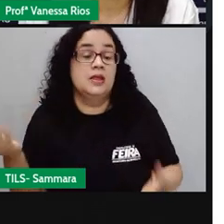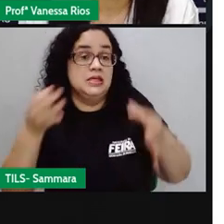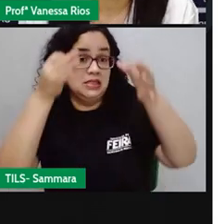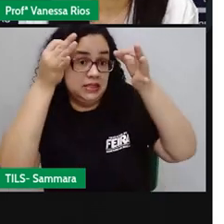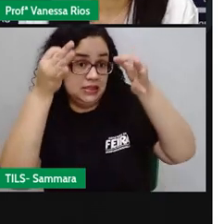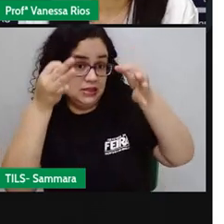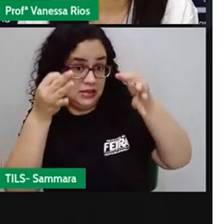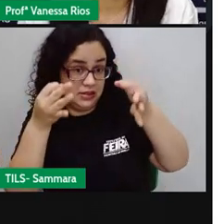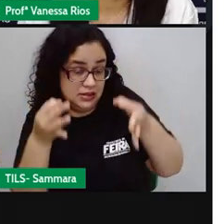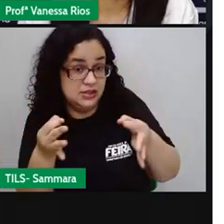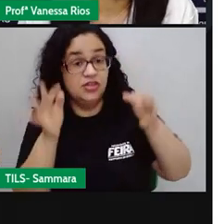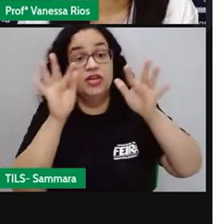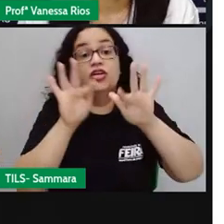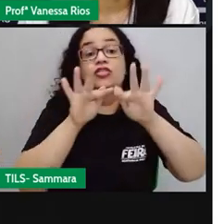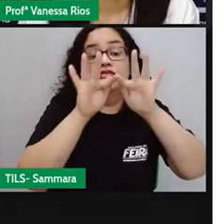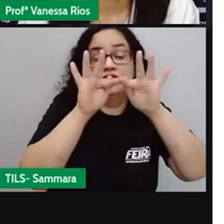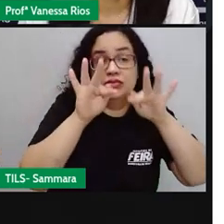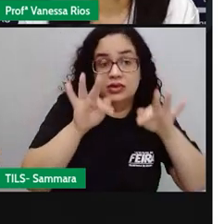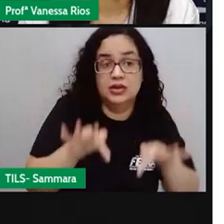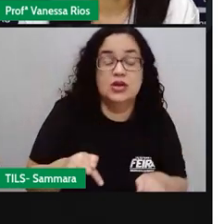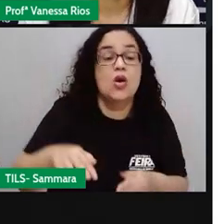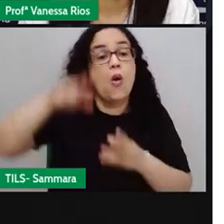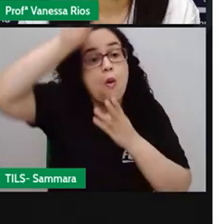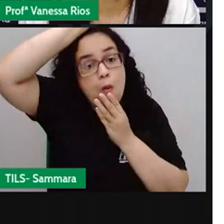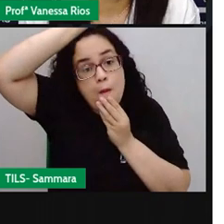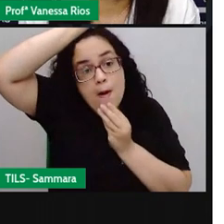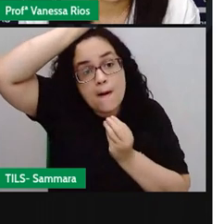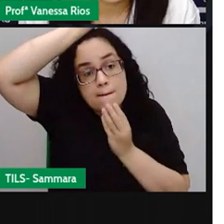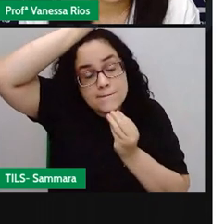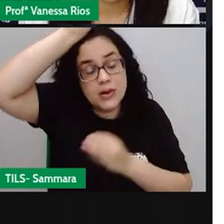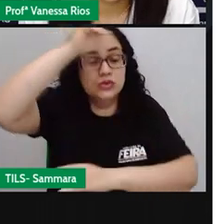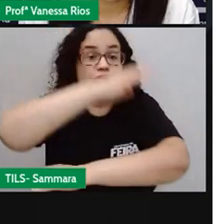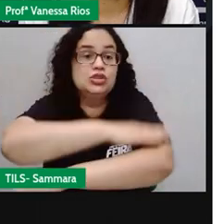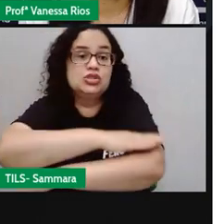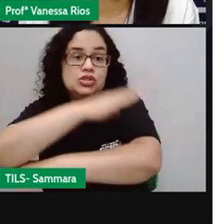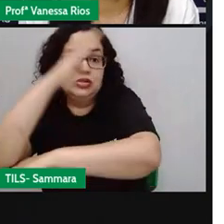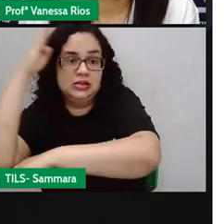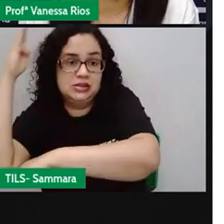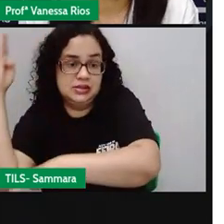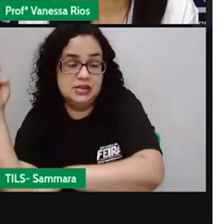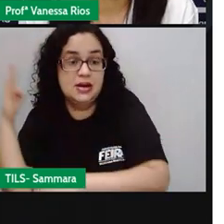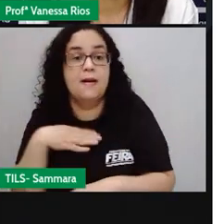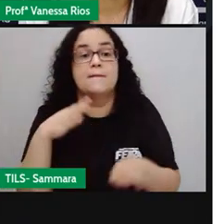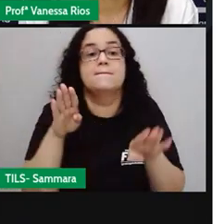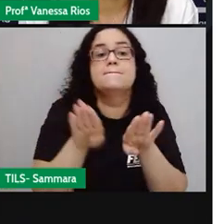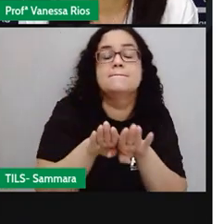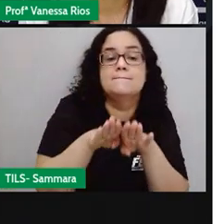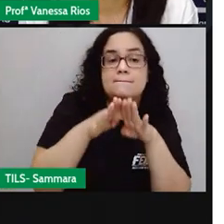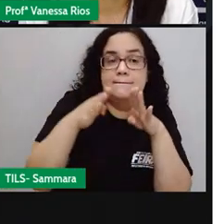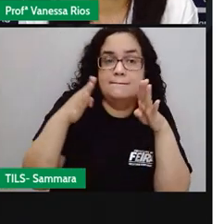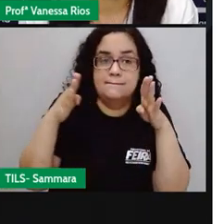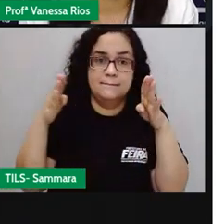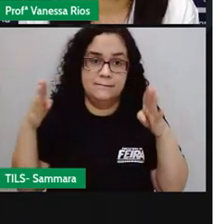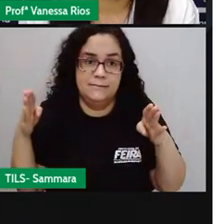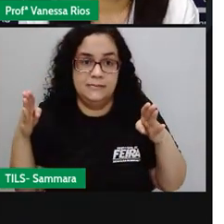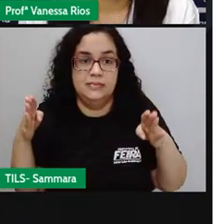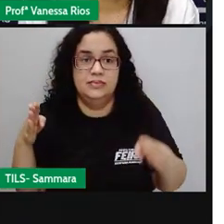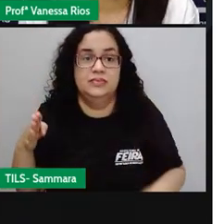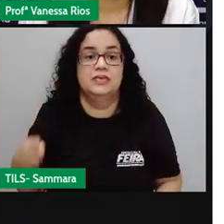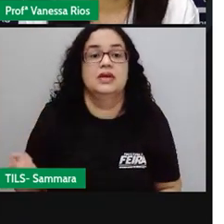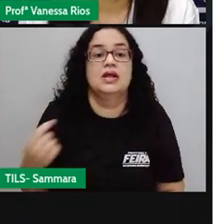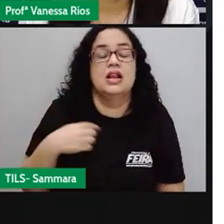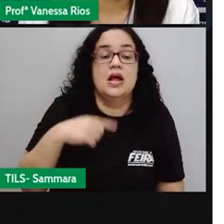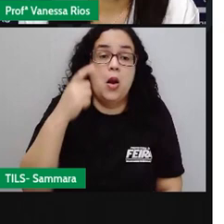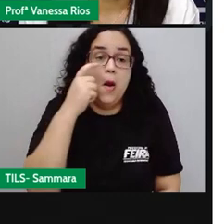exato em que, finalmente, o bode pela janela, aporta-se e ali ela,